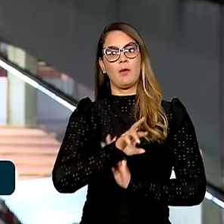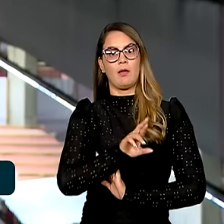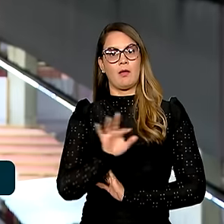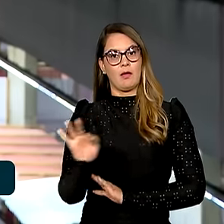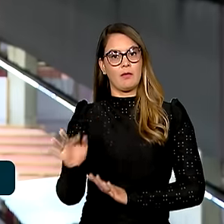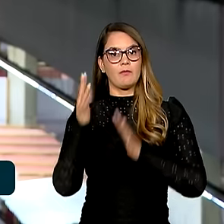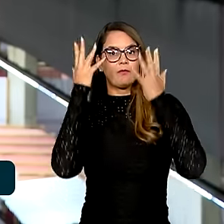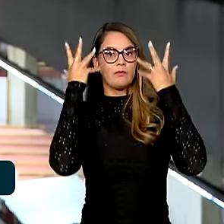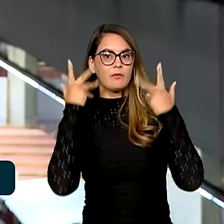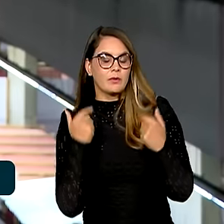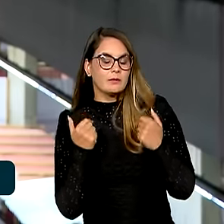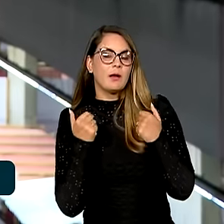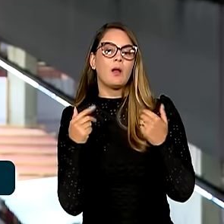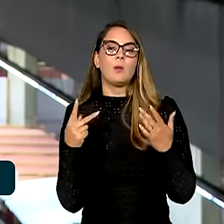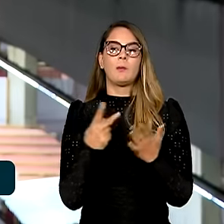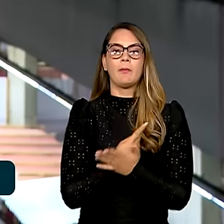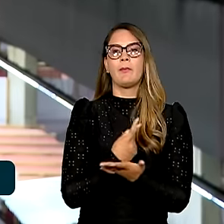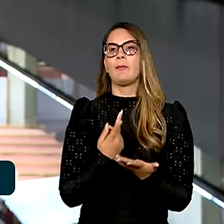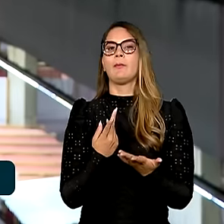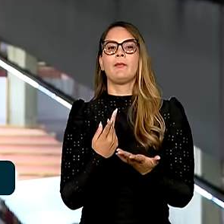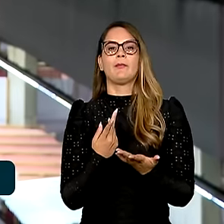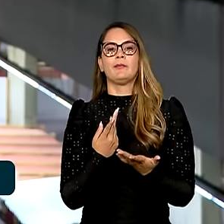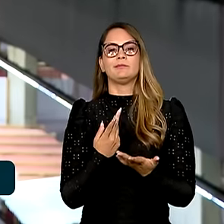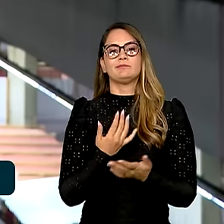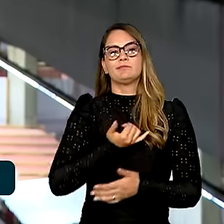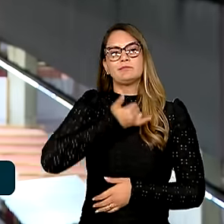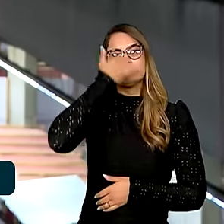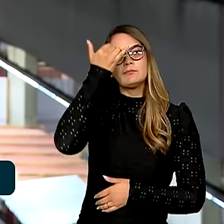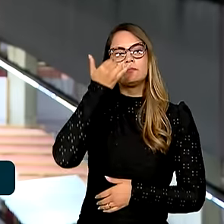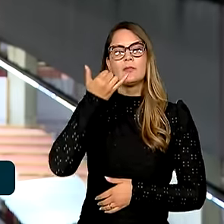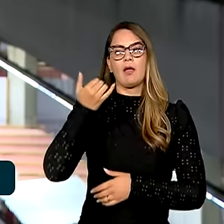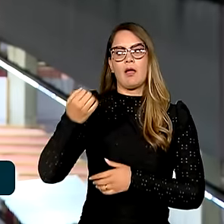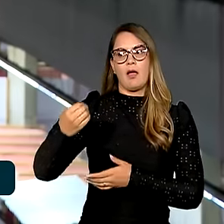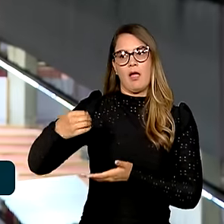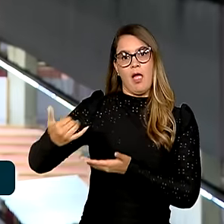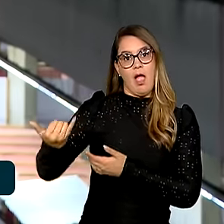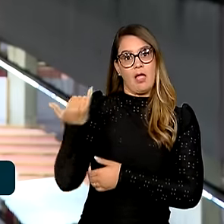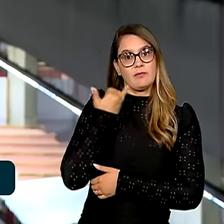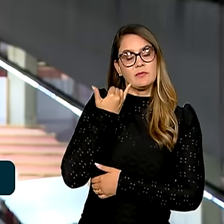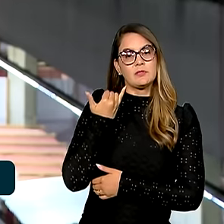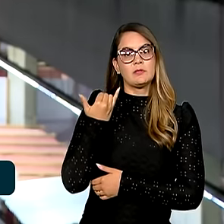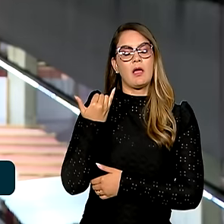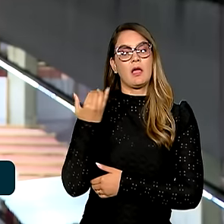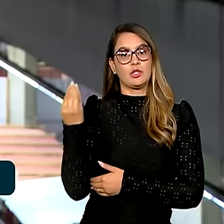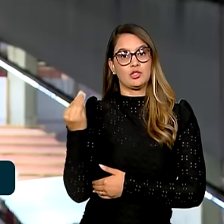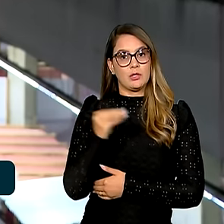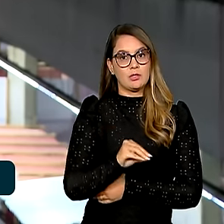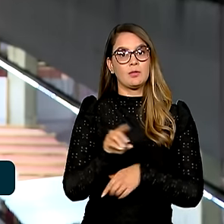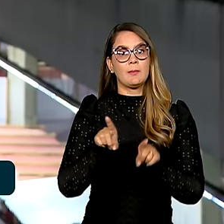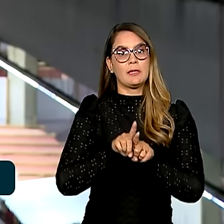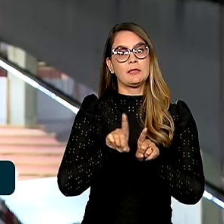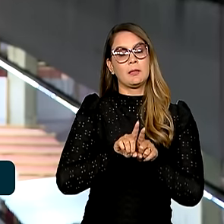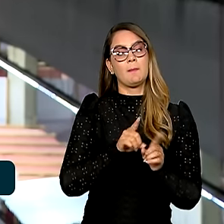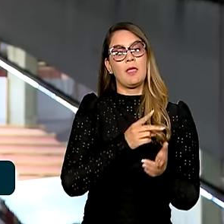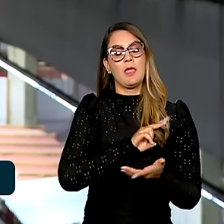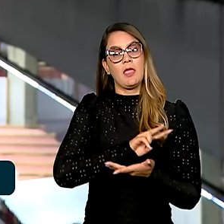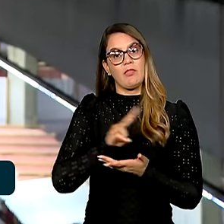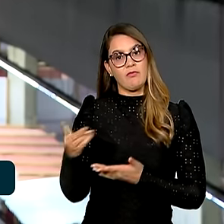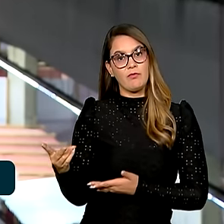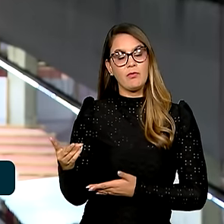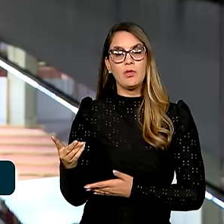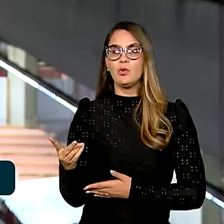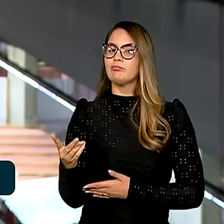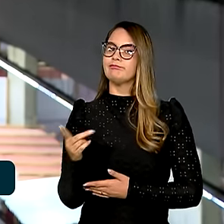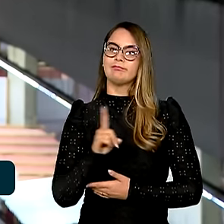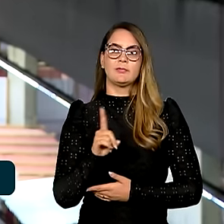Federal, como decorrentes de auto de infração, de notificação de lançamento e de despachos decisórios que